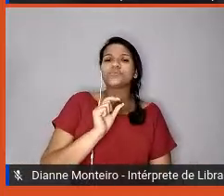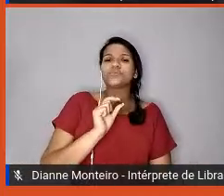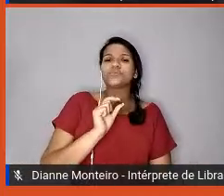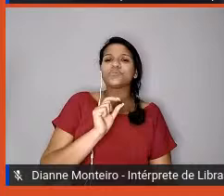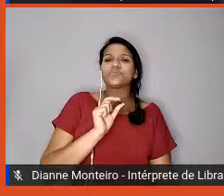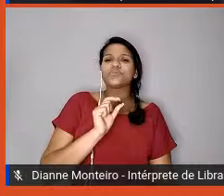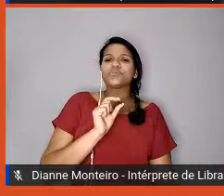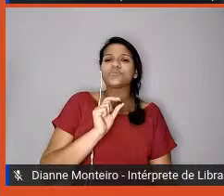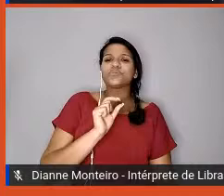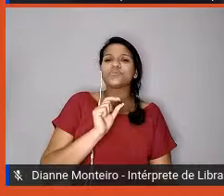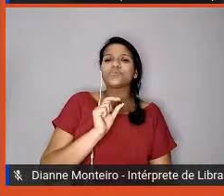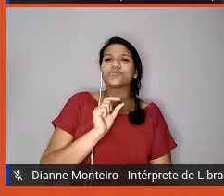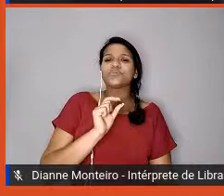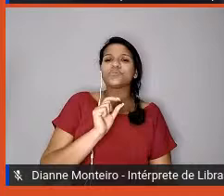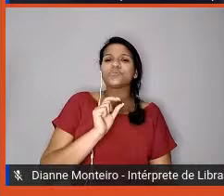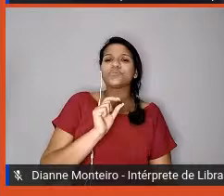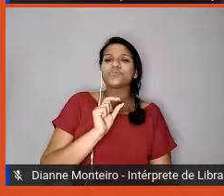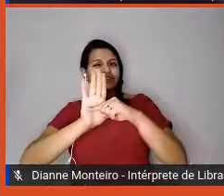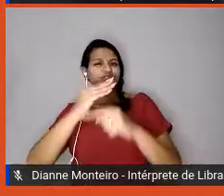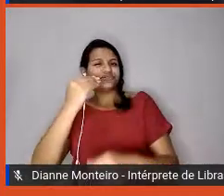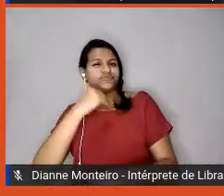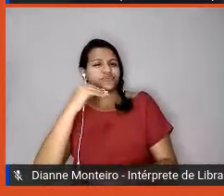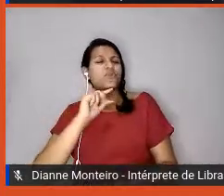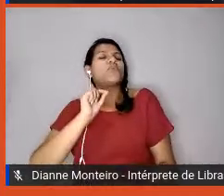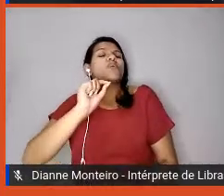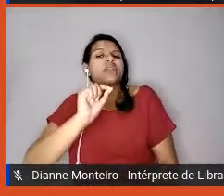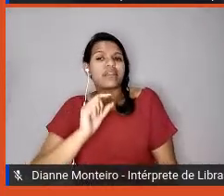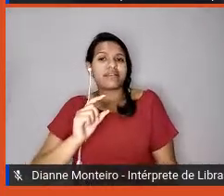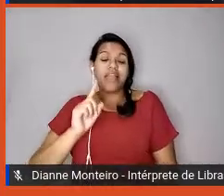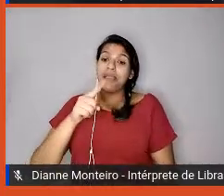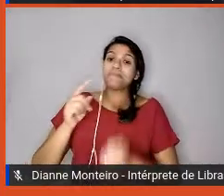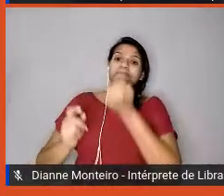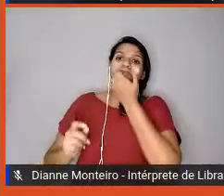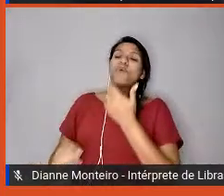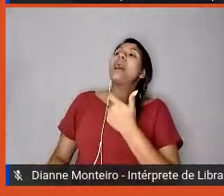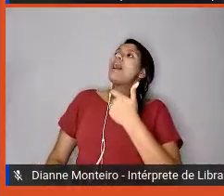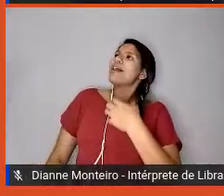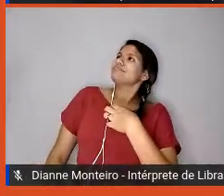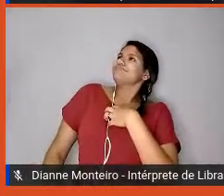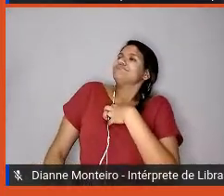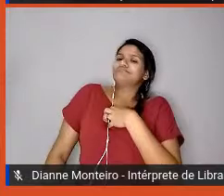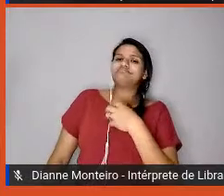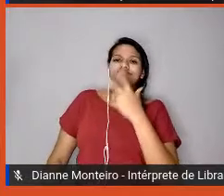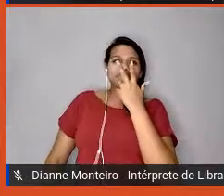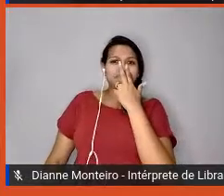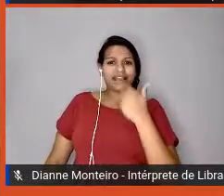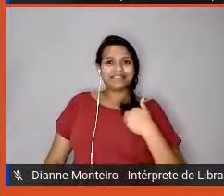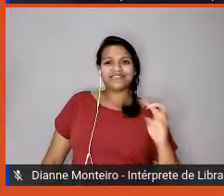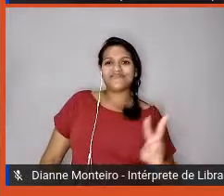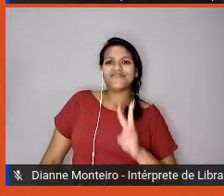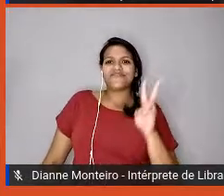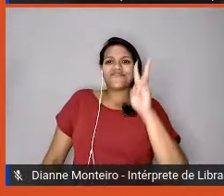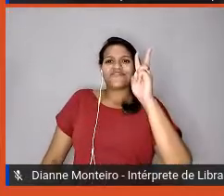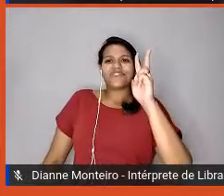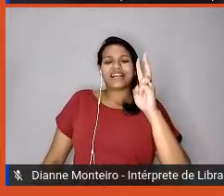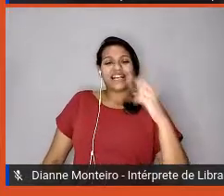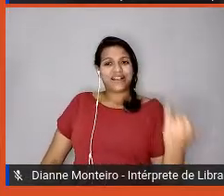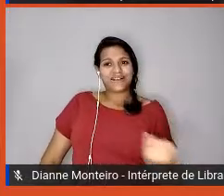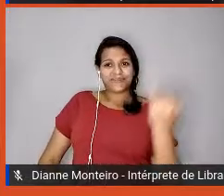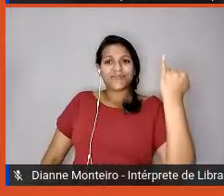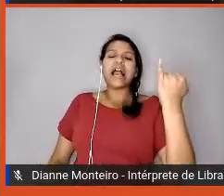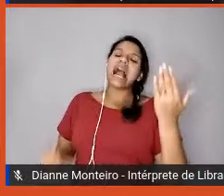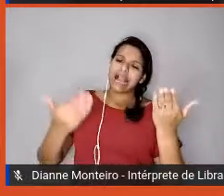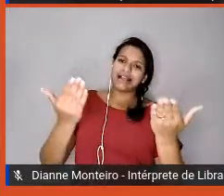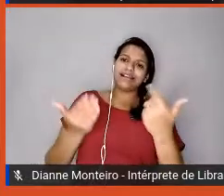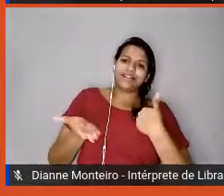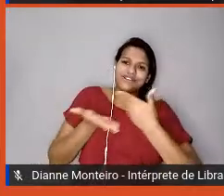ajude nessas potencialidades que você tem, a pessoa, ela, mesmo que voluntariamente ela vai acabar se engajando e vai acabar